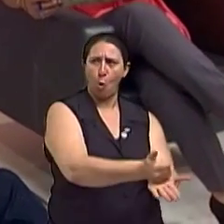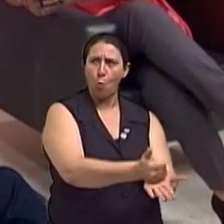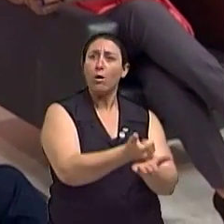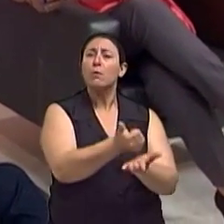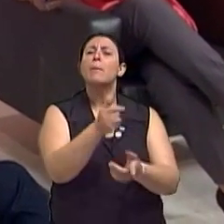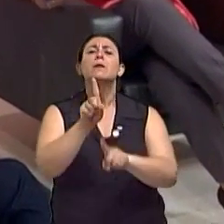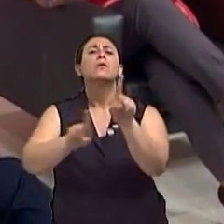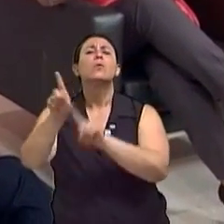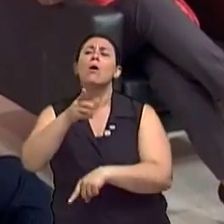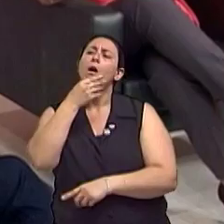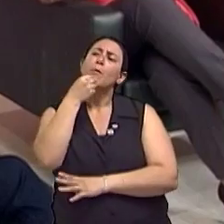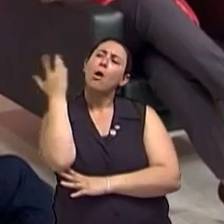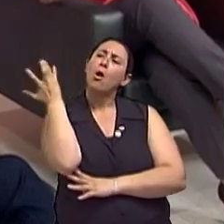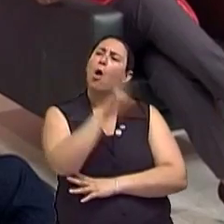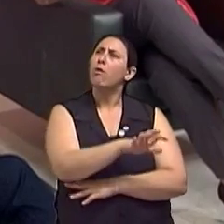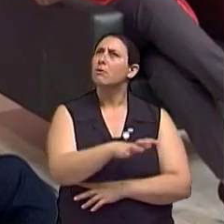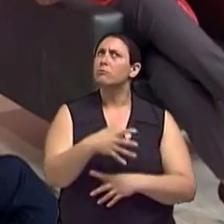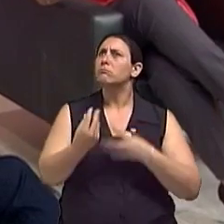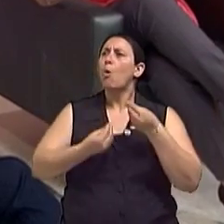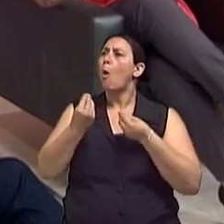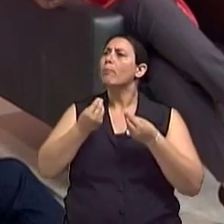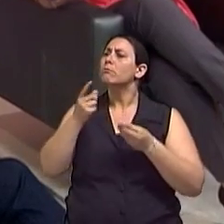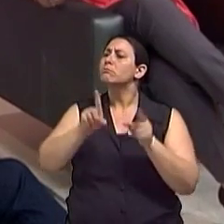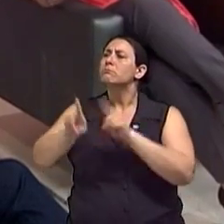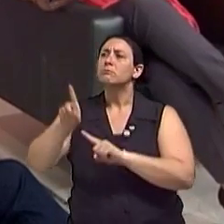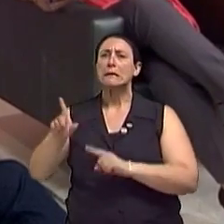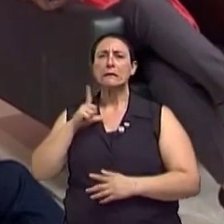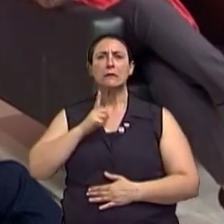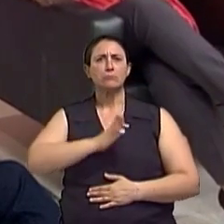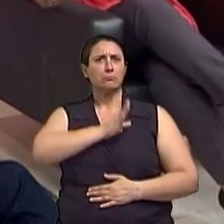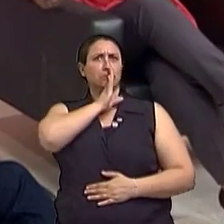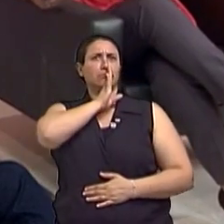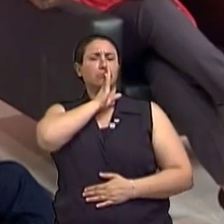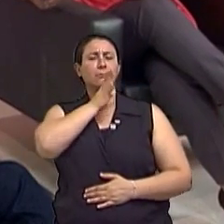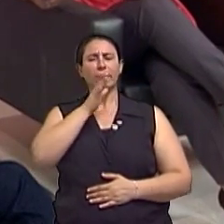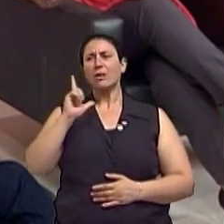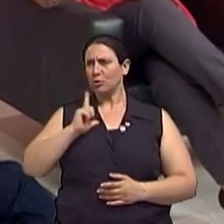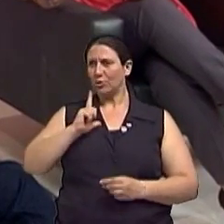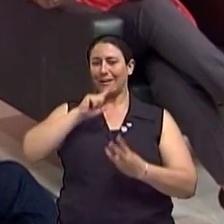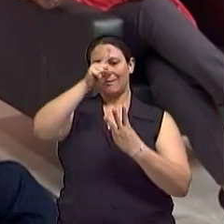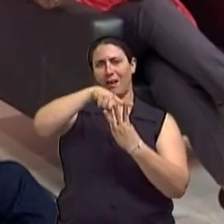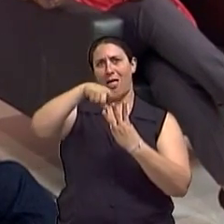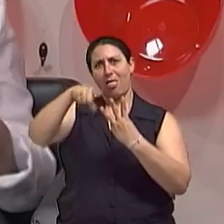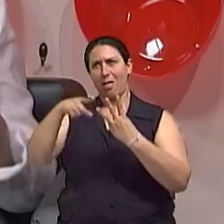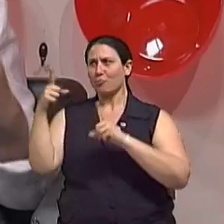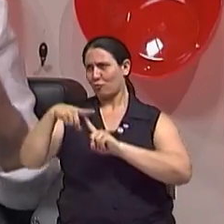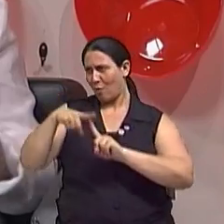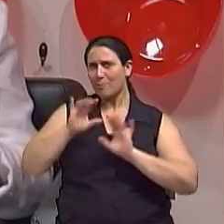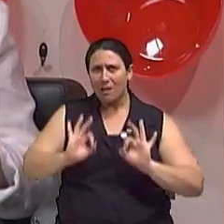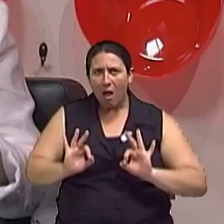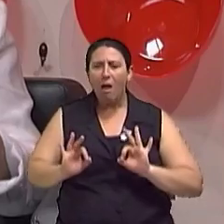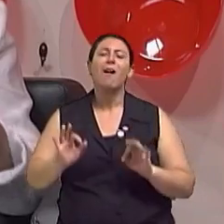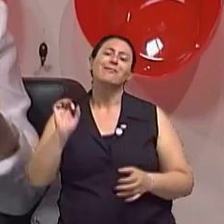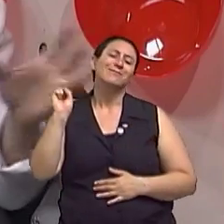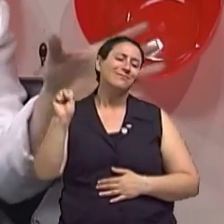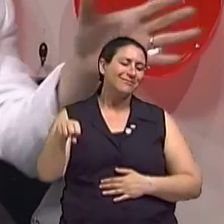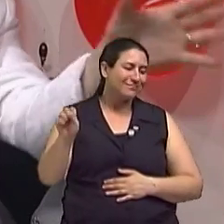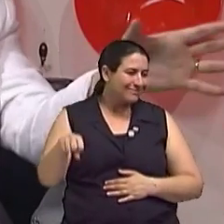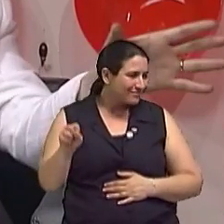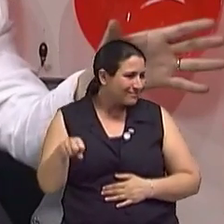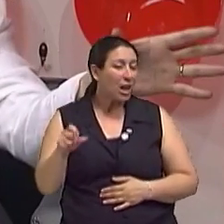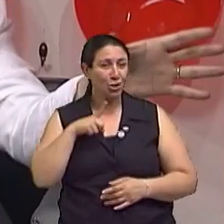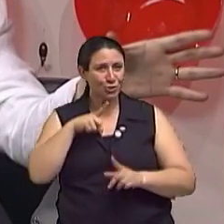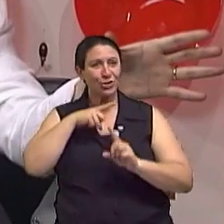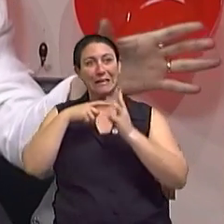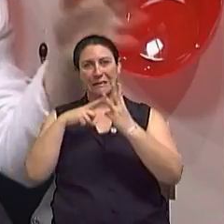radicalmente contra, e os que simplesmente se calavam. Tinha, no mínimo, três tipos, Sim, nós podemos falar, aqui, e